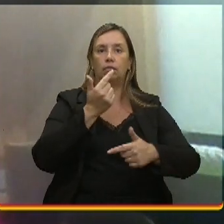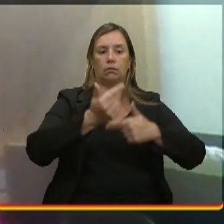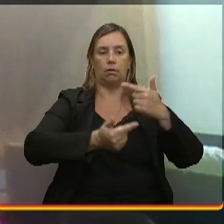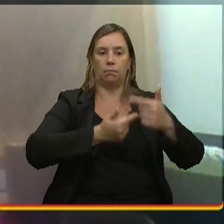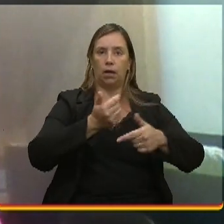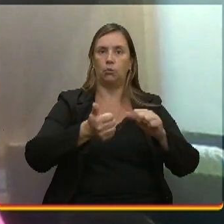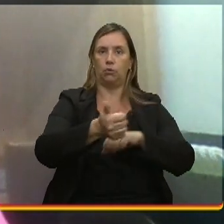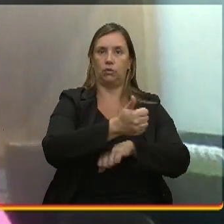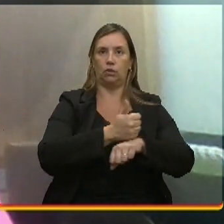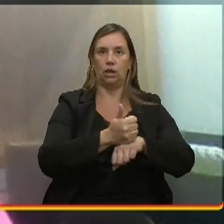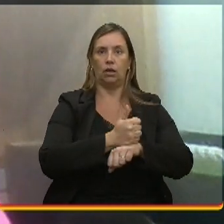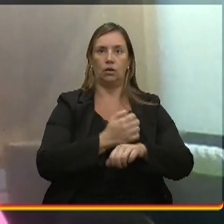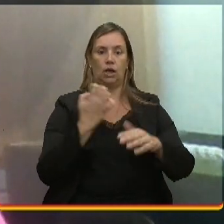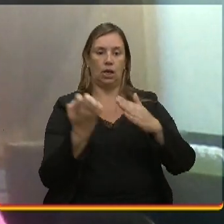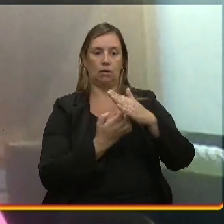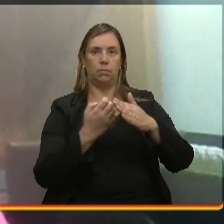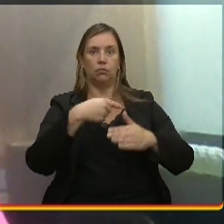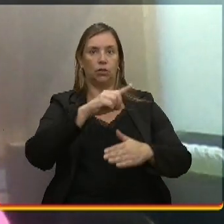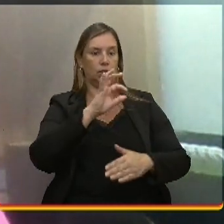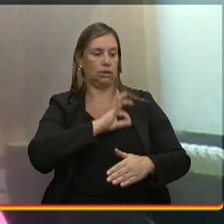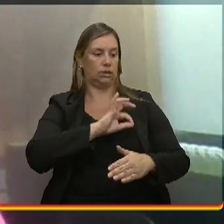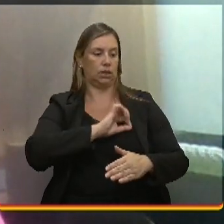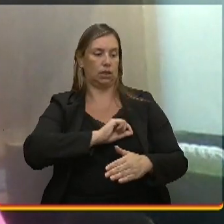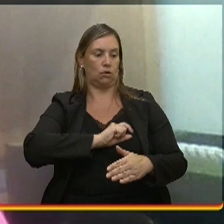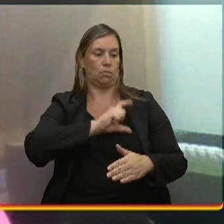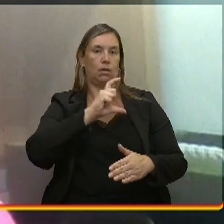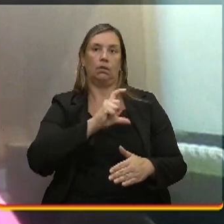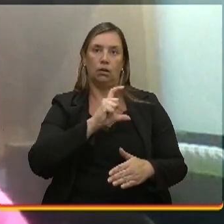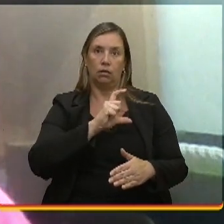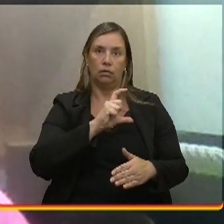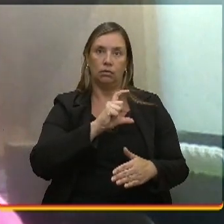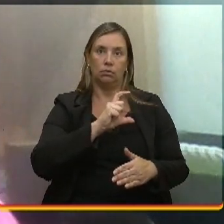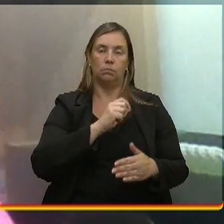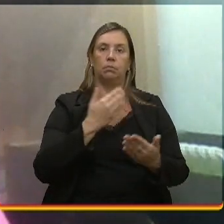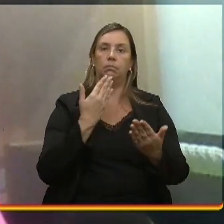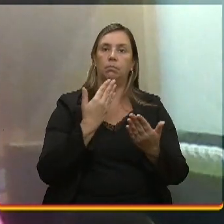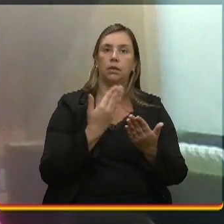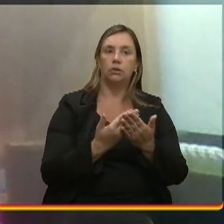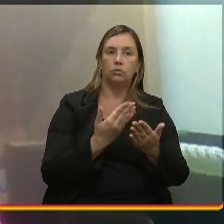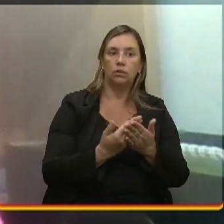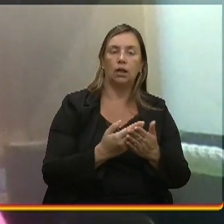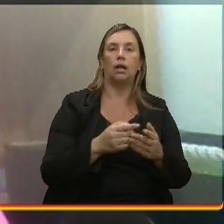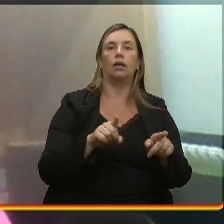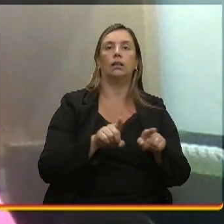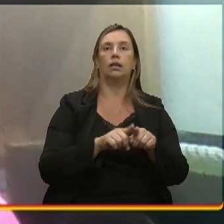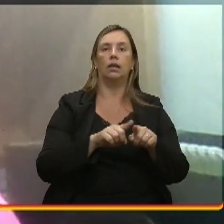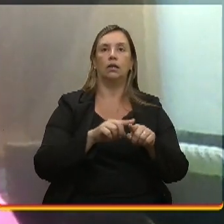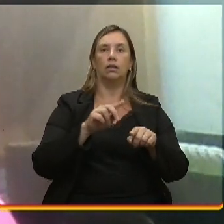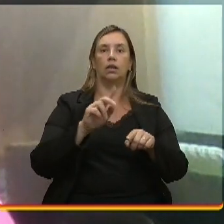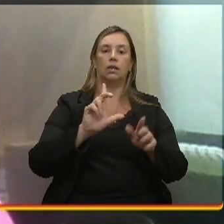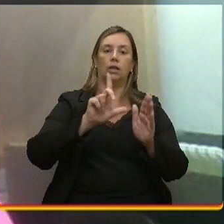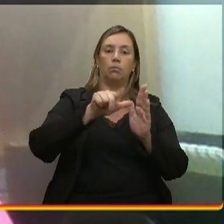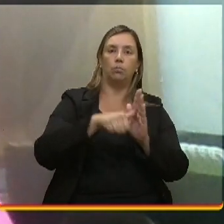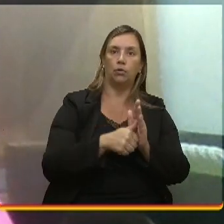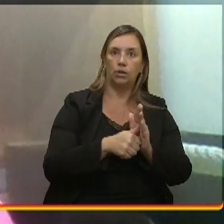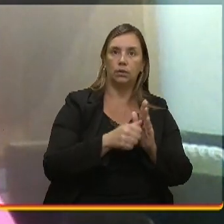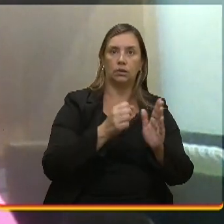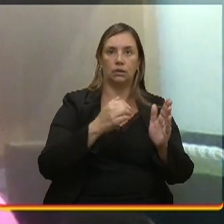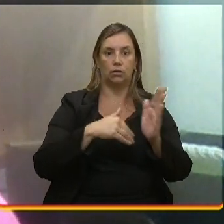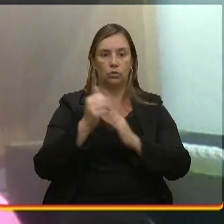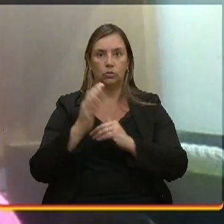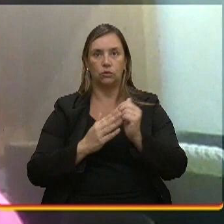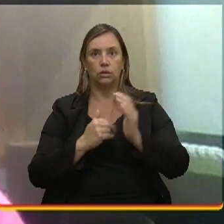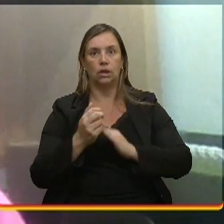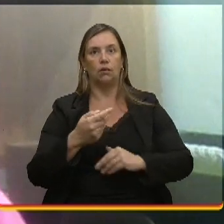foi lá, aumentou o salário dela para ela fazer o pós-obra. quando entrega a obra e ela vai nas casas das pessoas ver o que